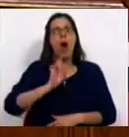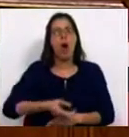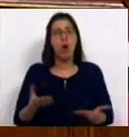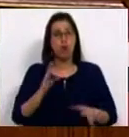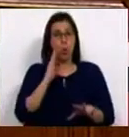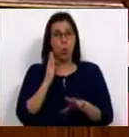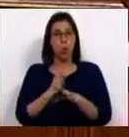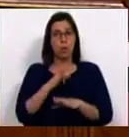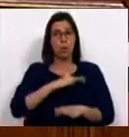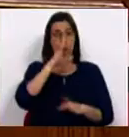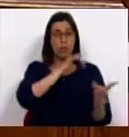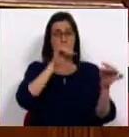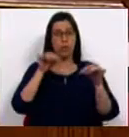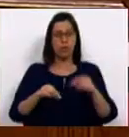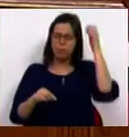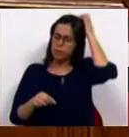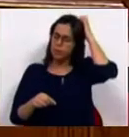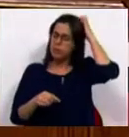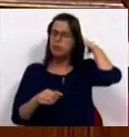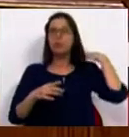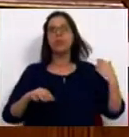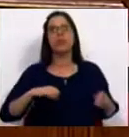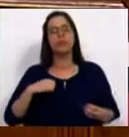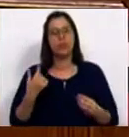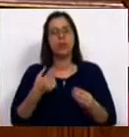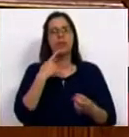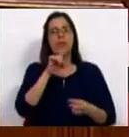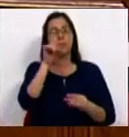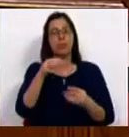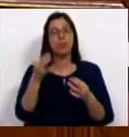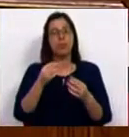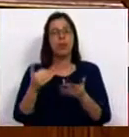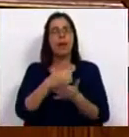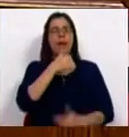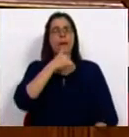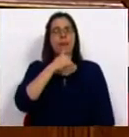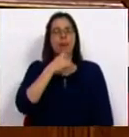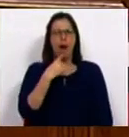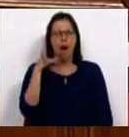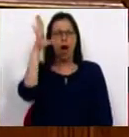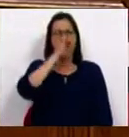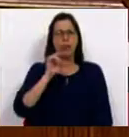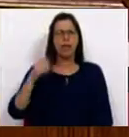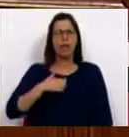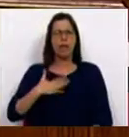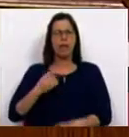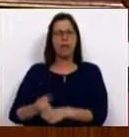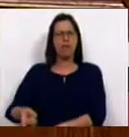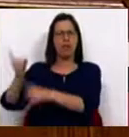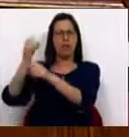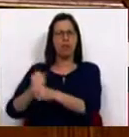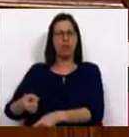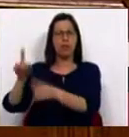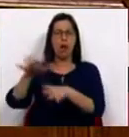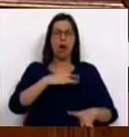aliás, porque da última vez que o Sr. Ministro esteve aqui no plenário, os ver se levantaram exatamente o problema do recurso abusivo às empresas de trabalho temporário